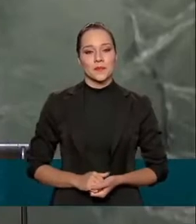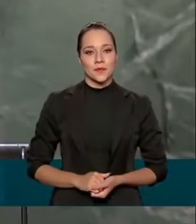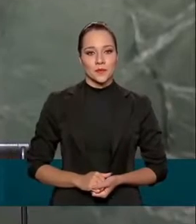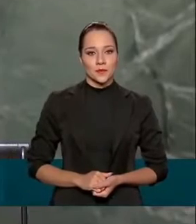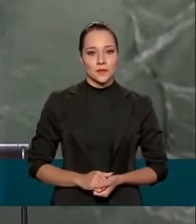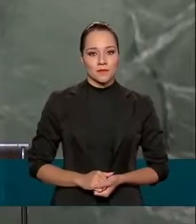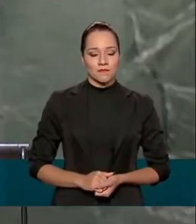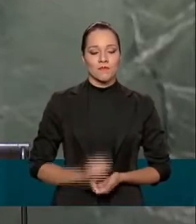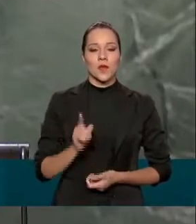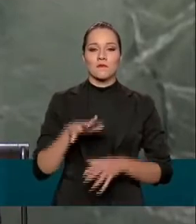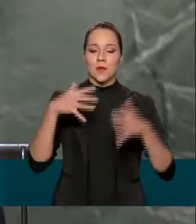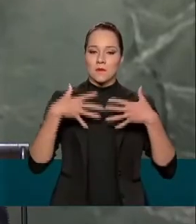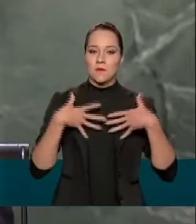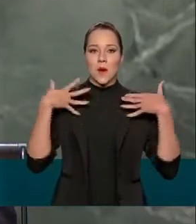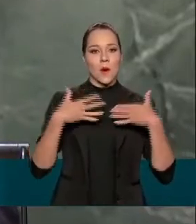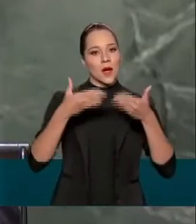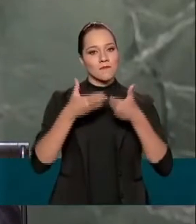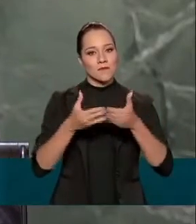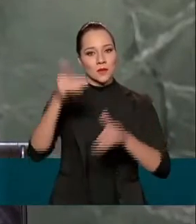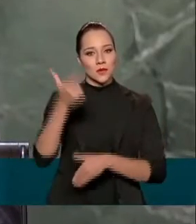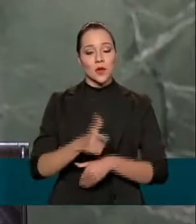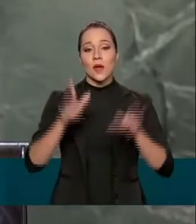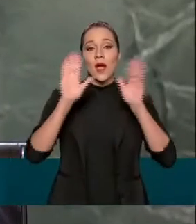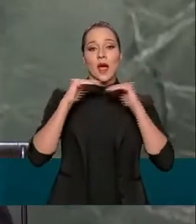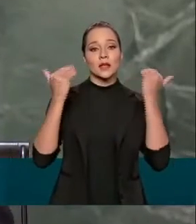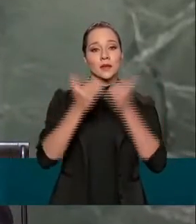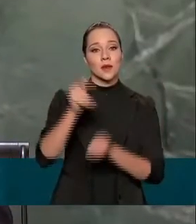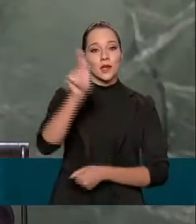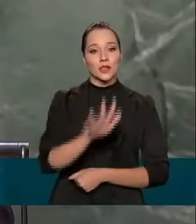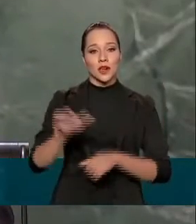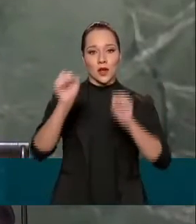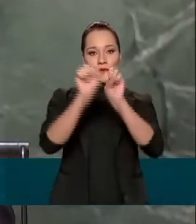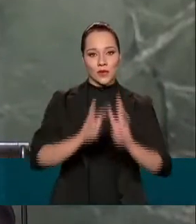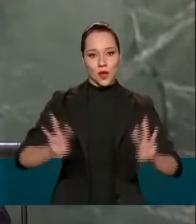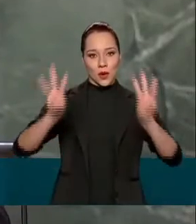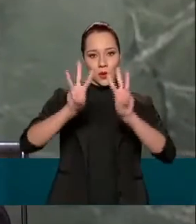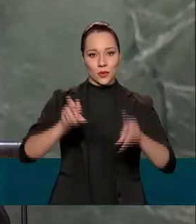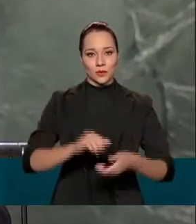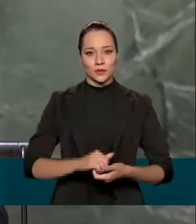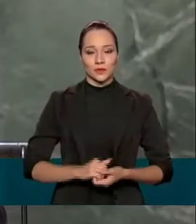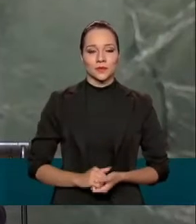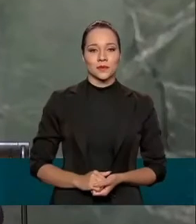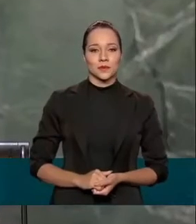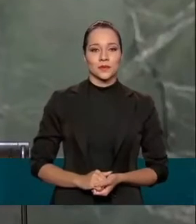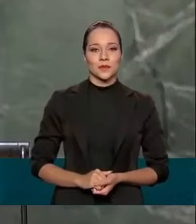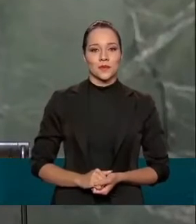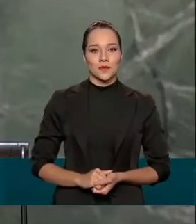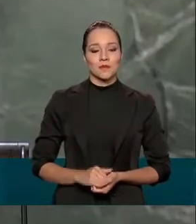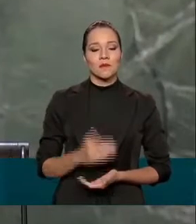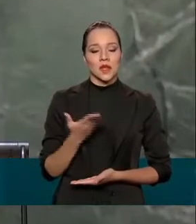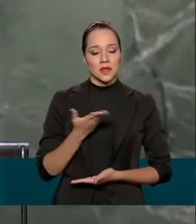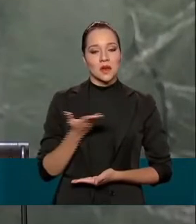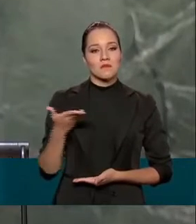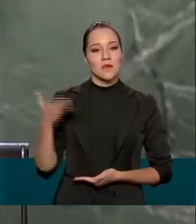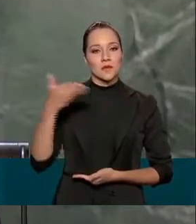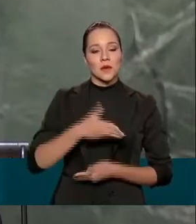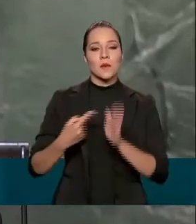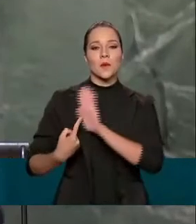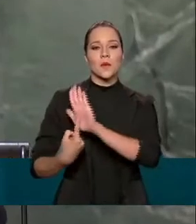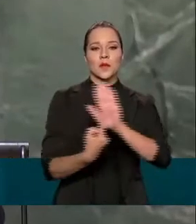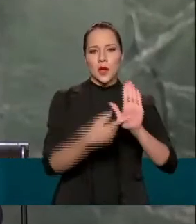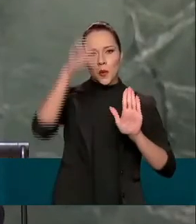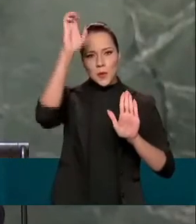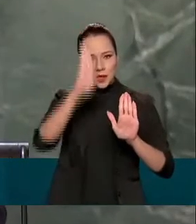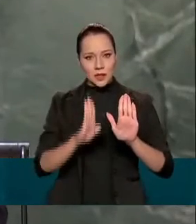É uma honra abrir novamente a Assembleia Geral das Nações Unidas. Venho aqui mostrar o Brasil